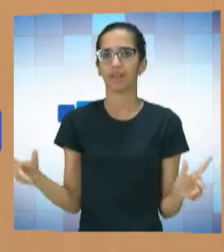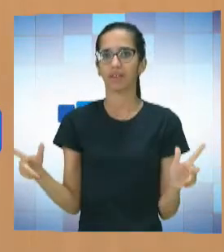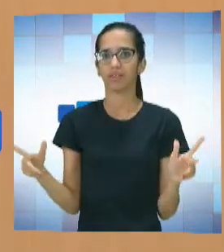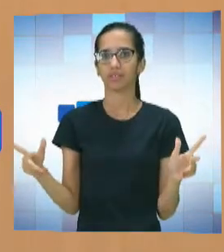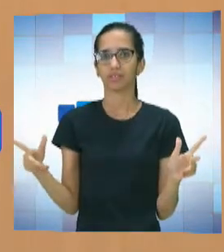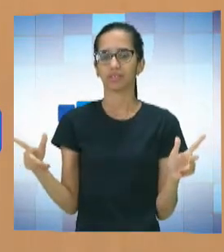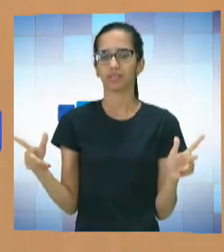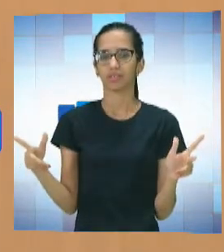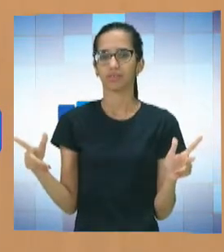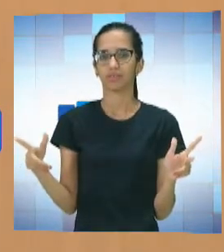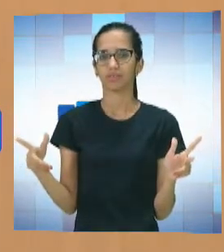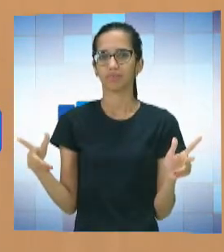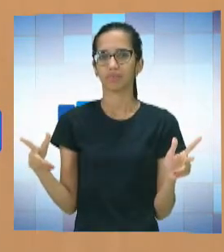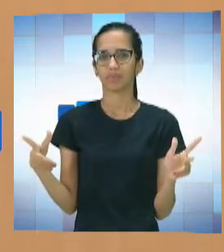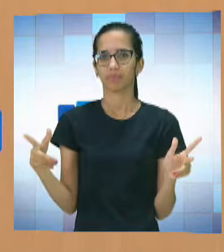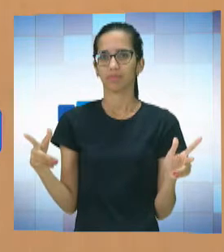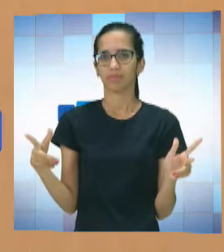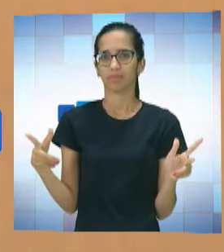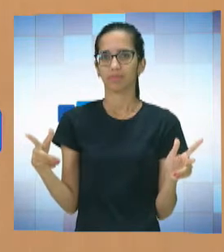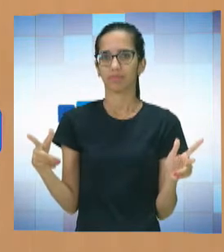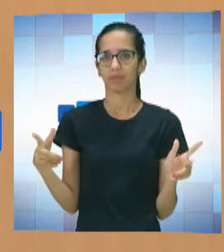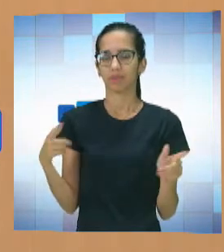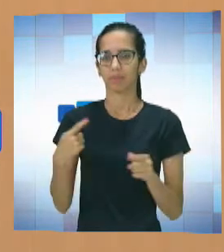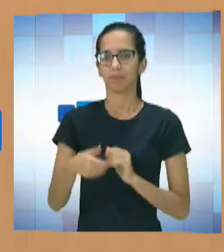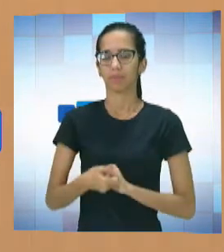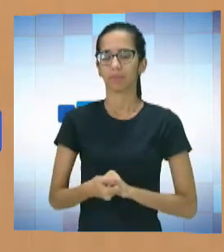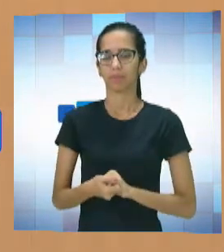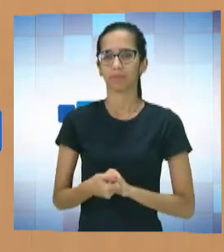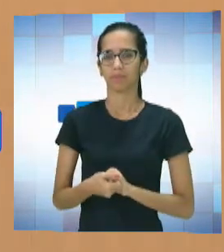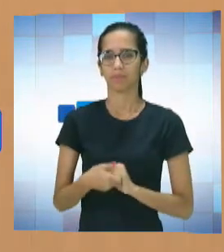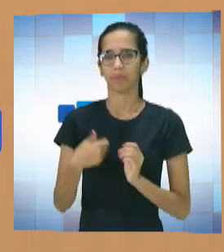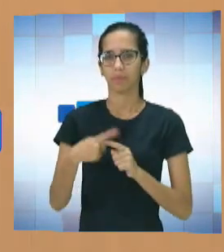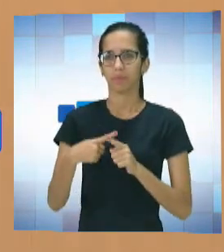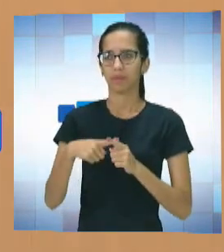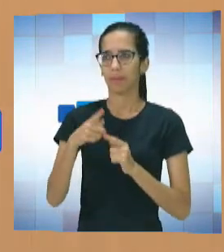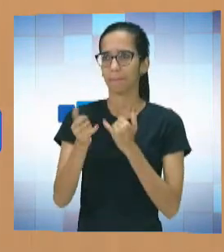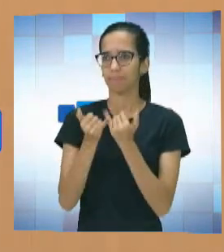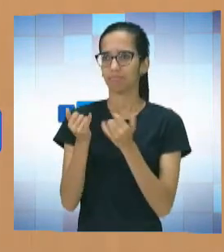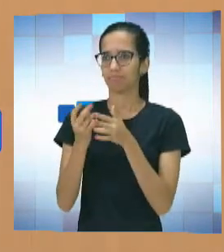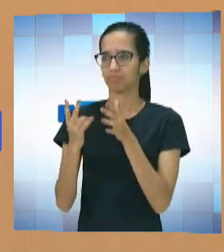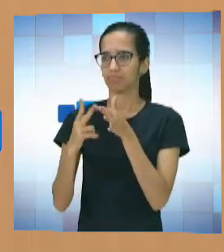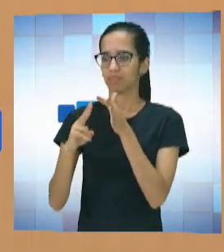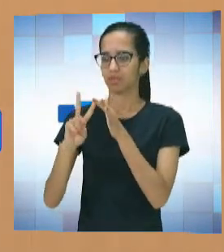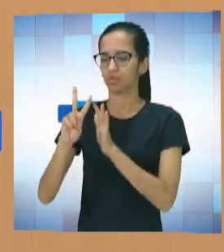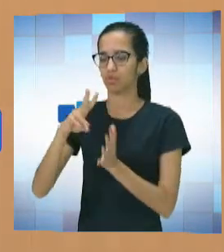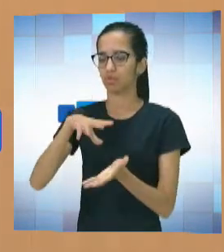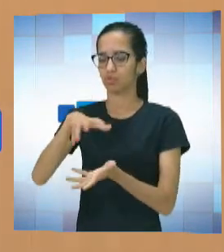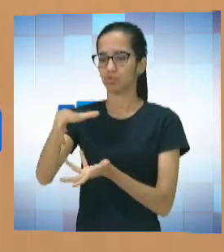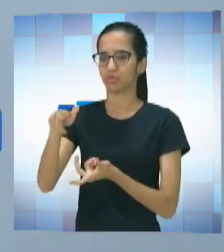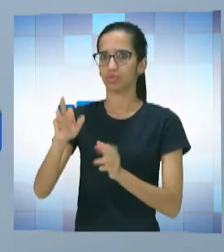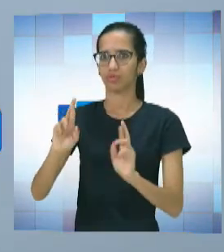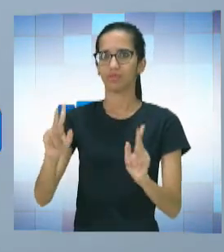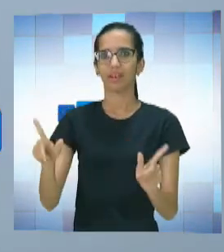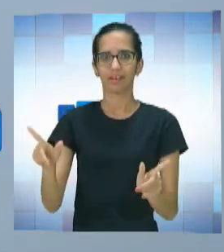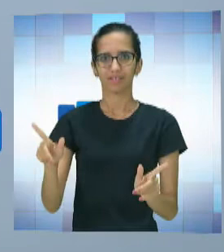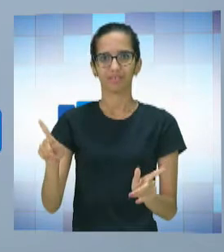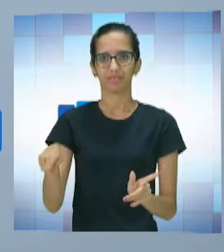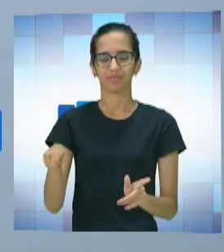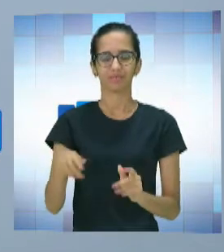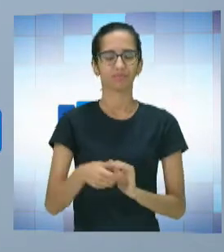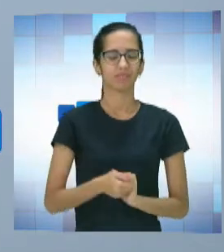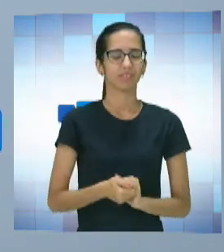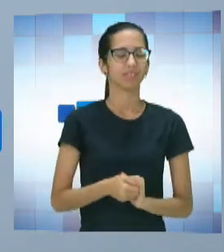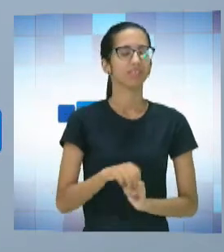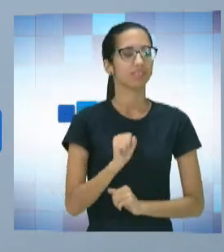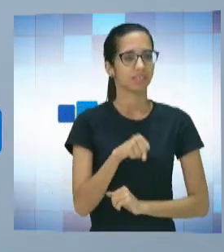Que aí é complicado. Então, na realidade, ele acaba tendo dois universos diferentes. Sim. E, assim,